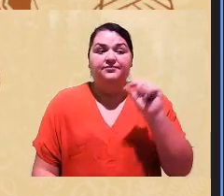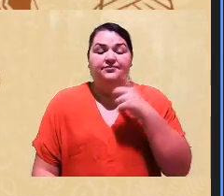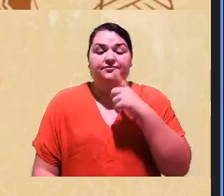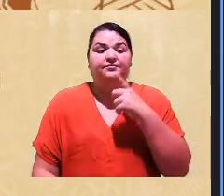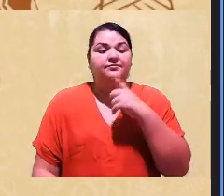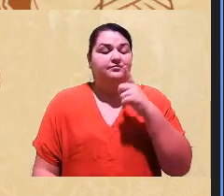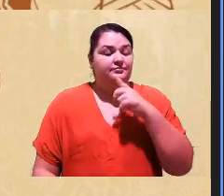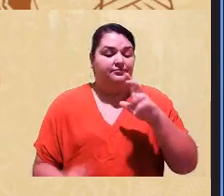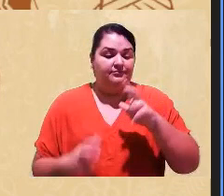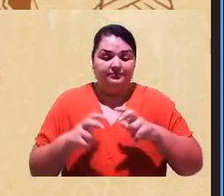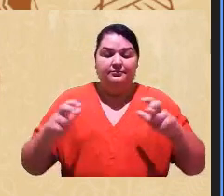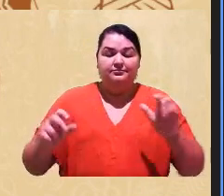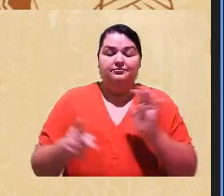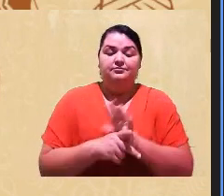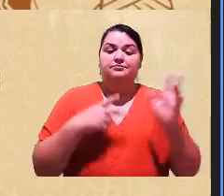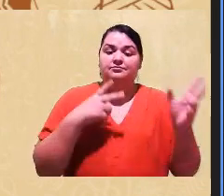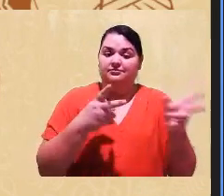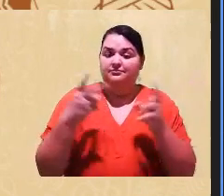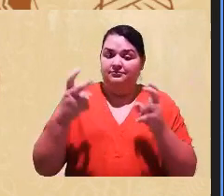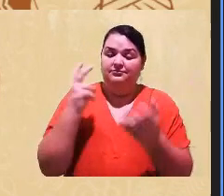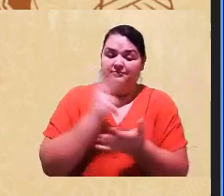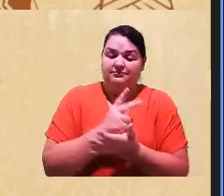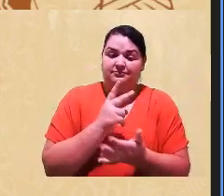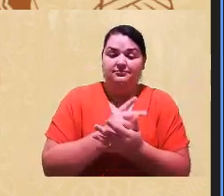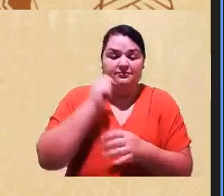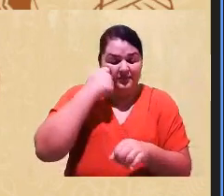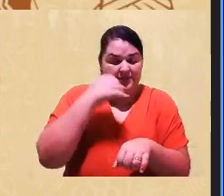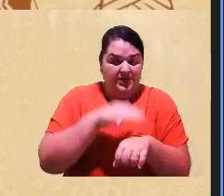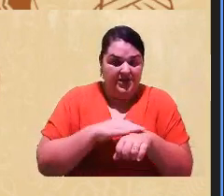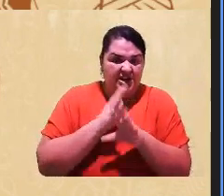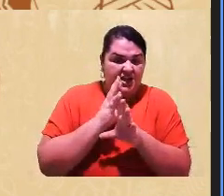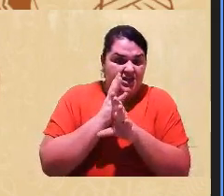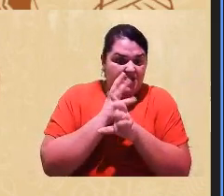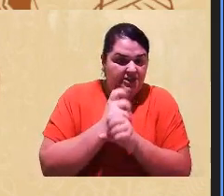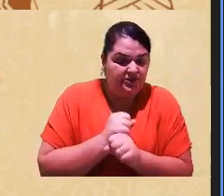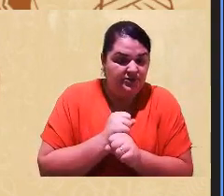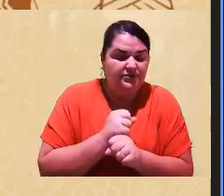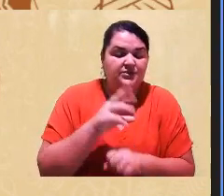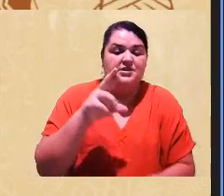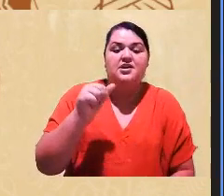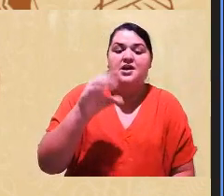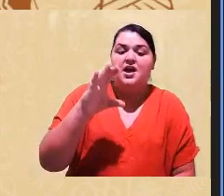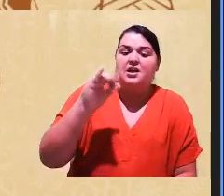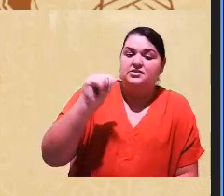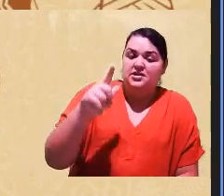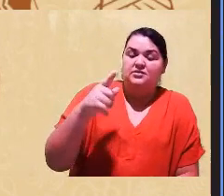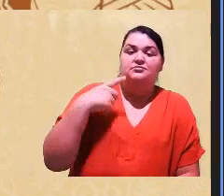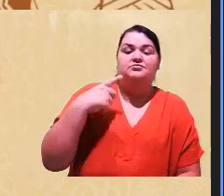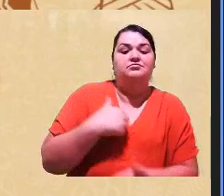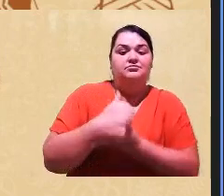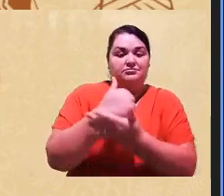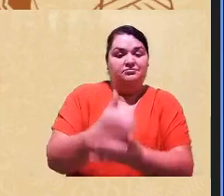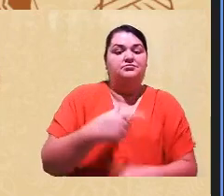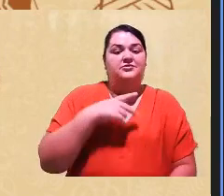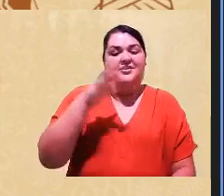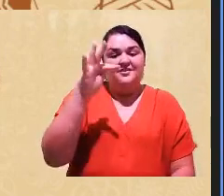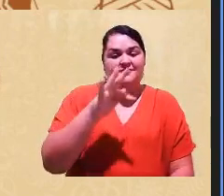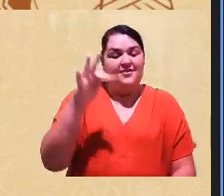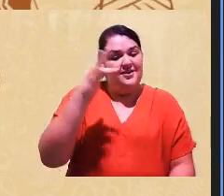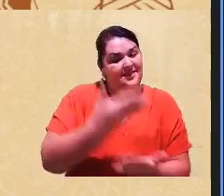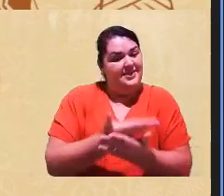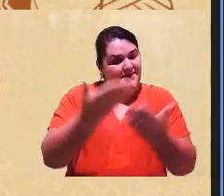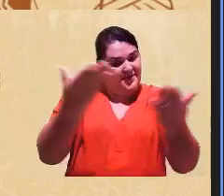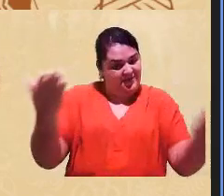bancas de heterodentificação, negros ou cotistas raciais, sejam bem-vindos à universidade. Bem